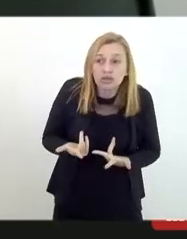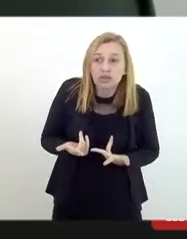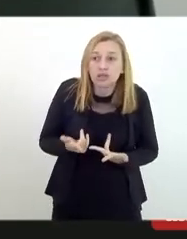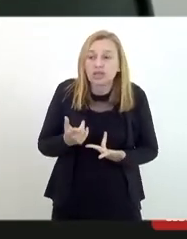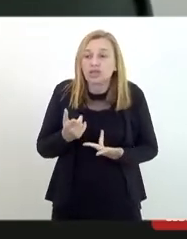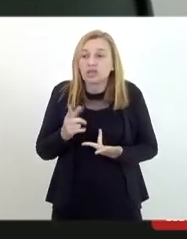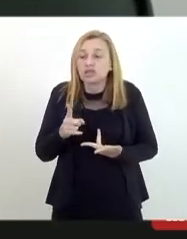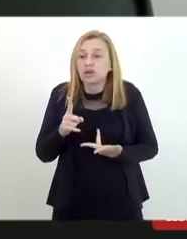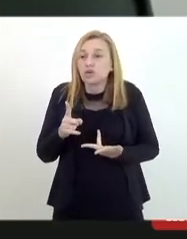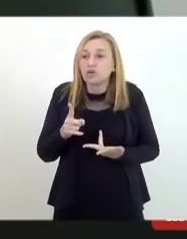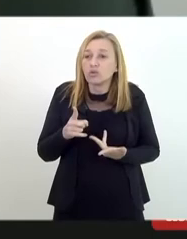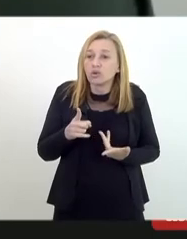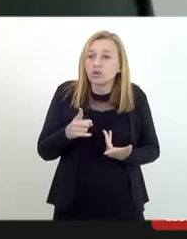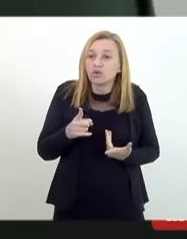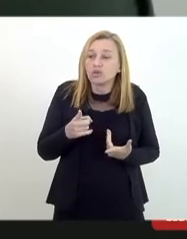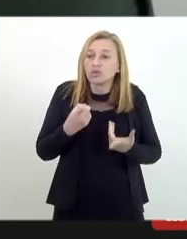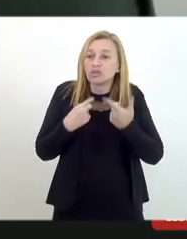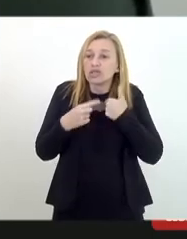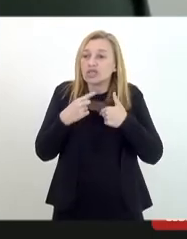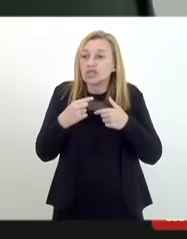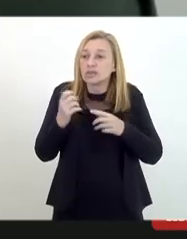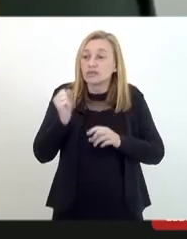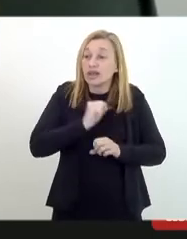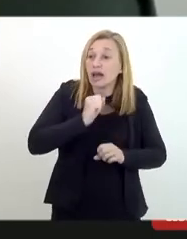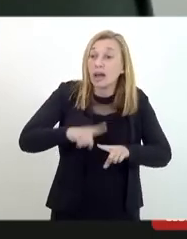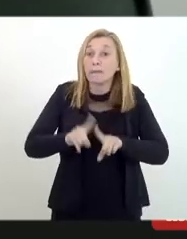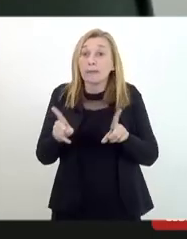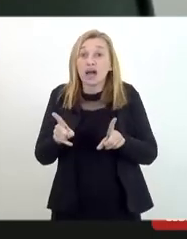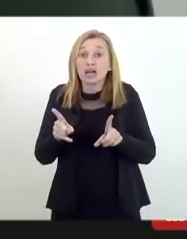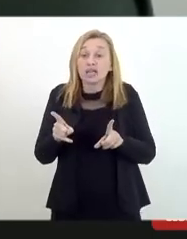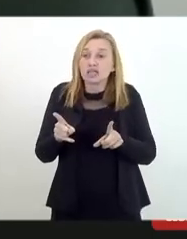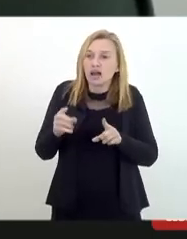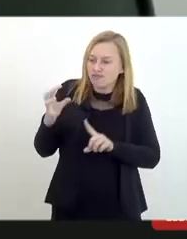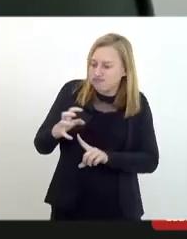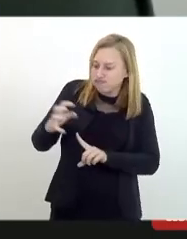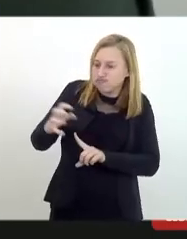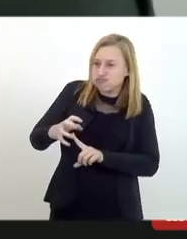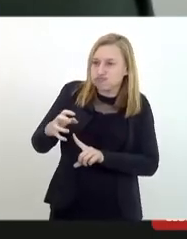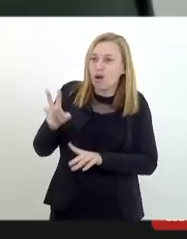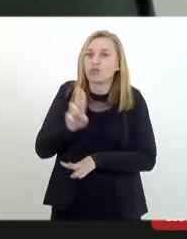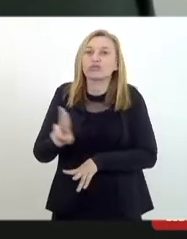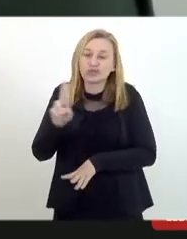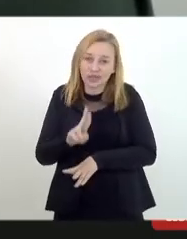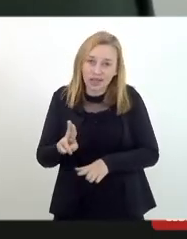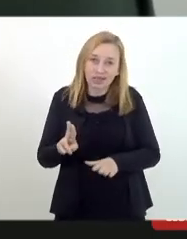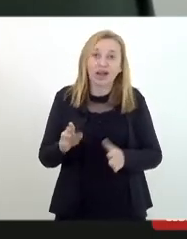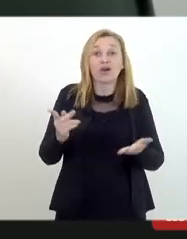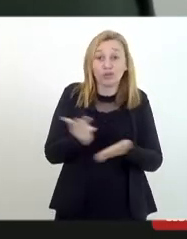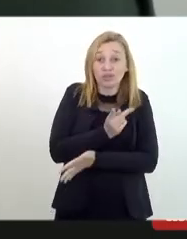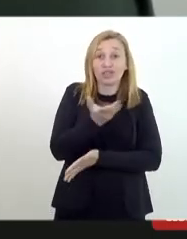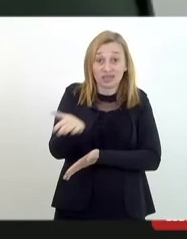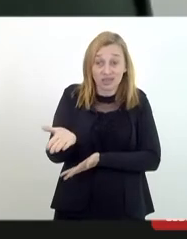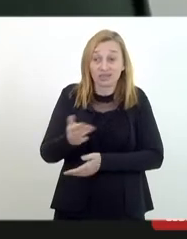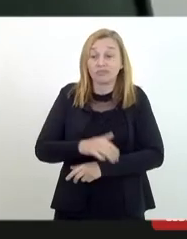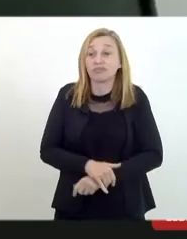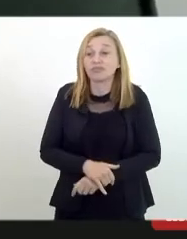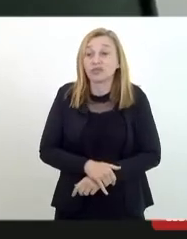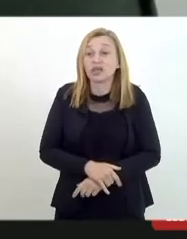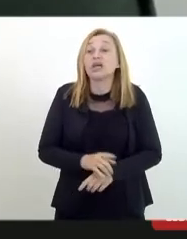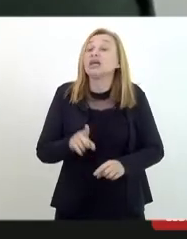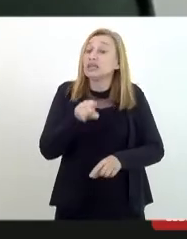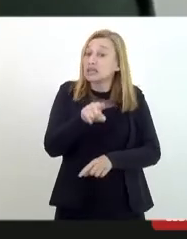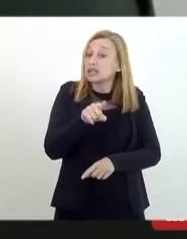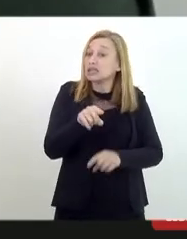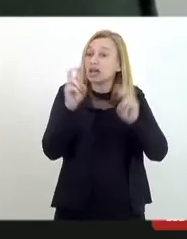entrar ali e vitimar inocentes, mas a repressão que se é usada acaba trazendo isso. E nesse